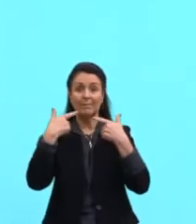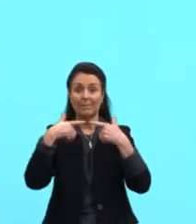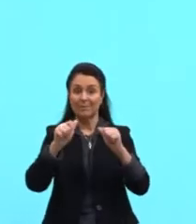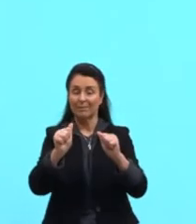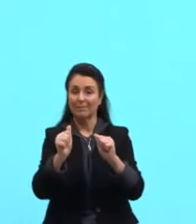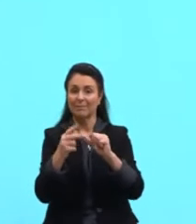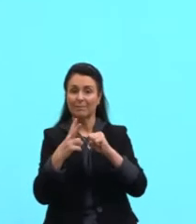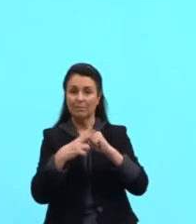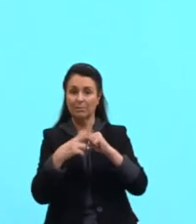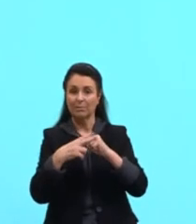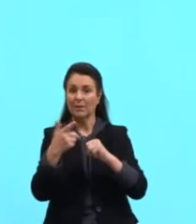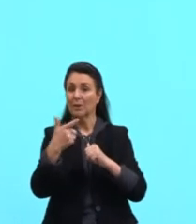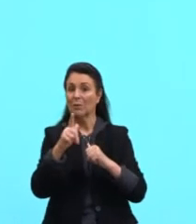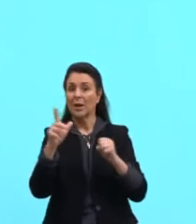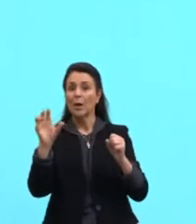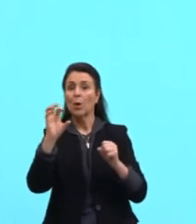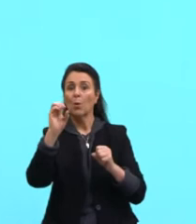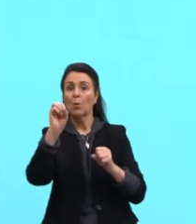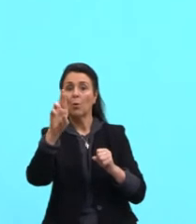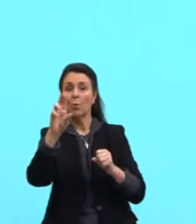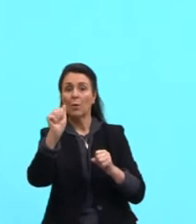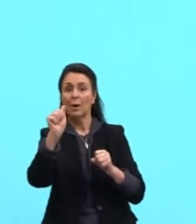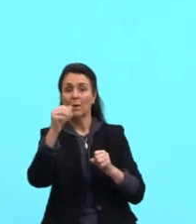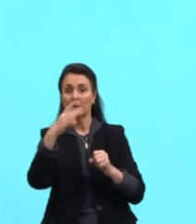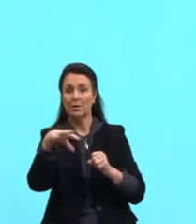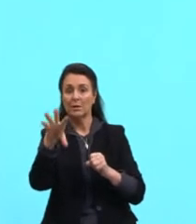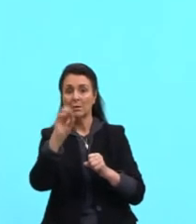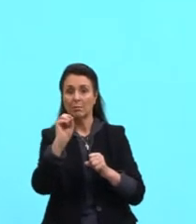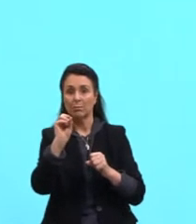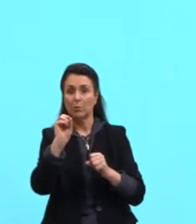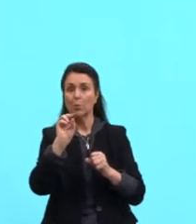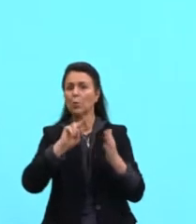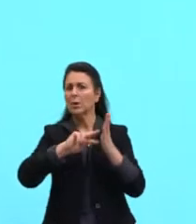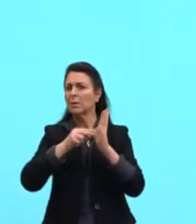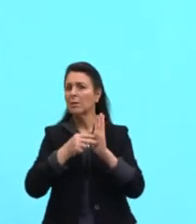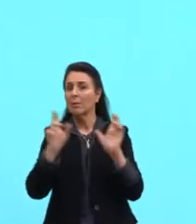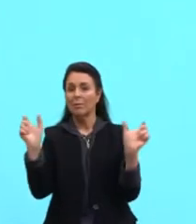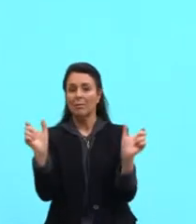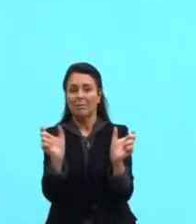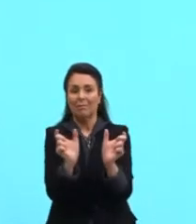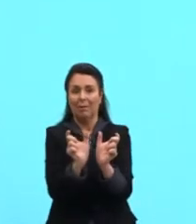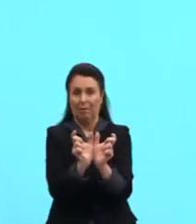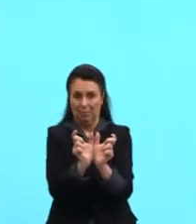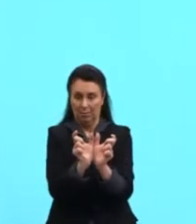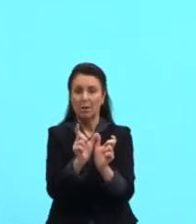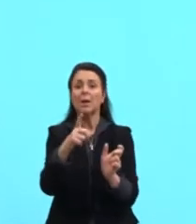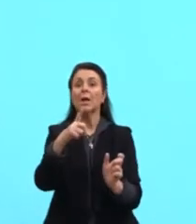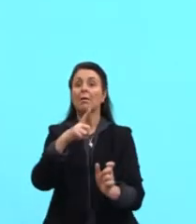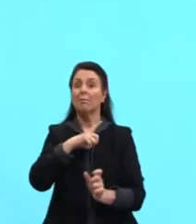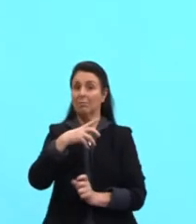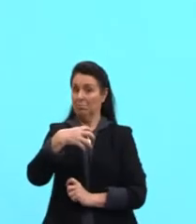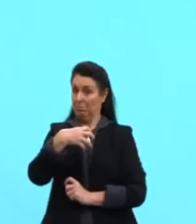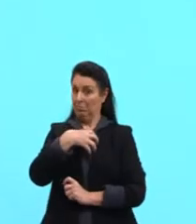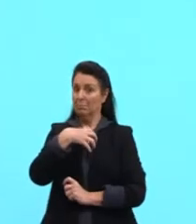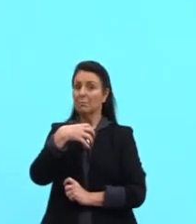não existe oração. Oração, pessoal, é uma frase que tem sentido e está sempre